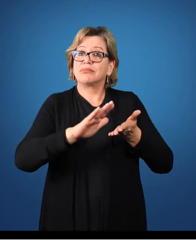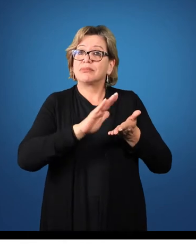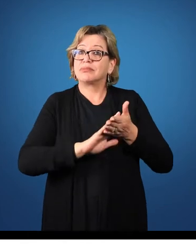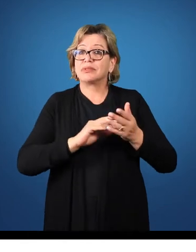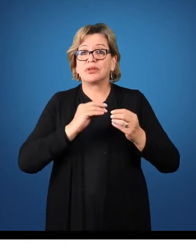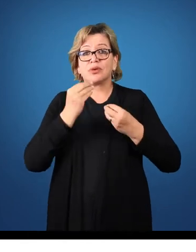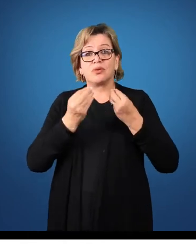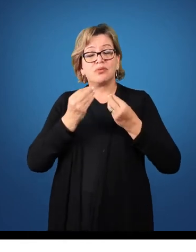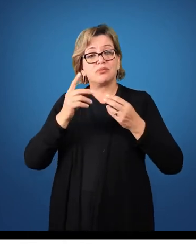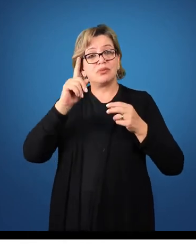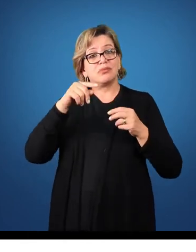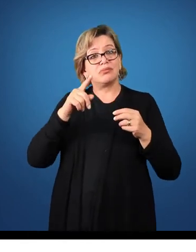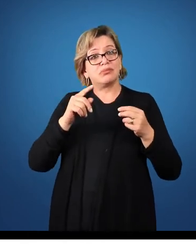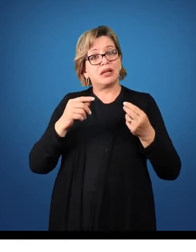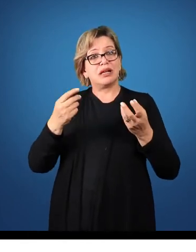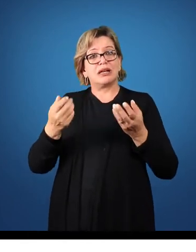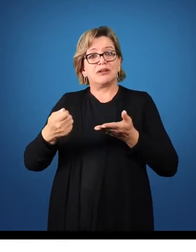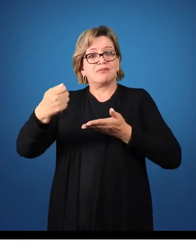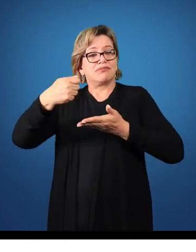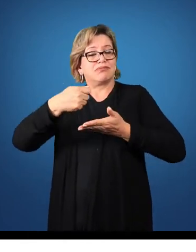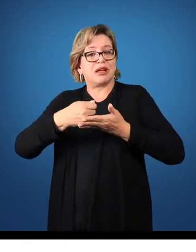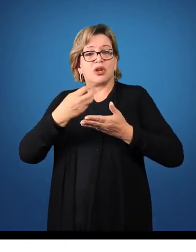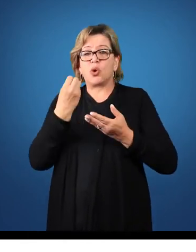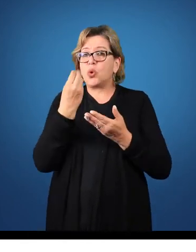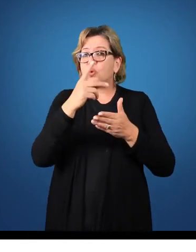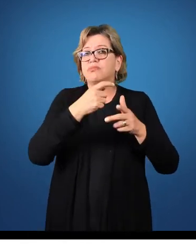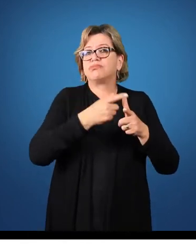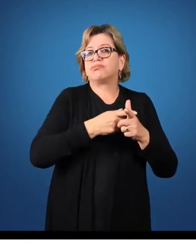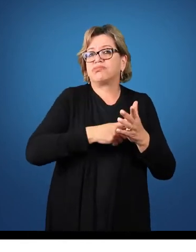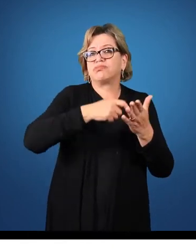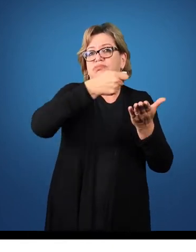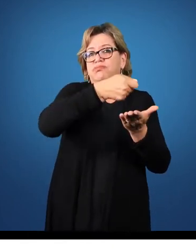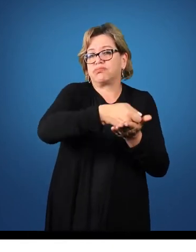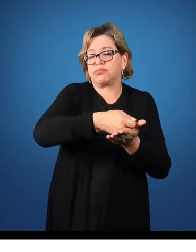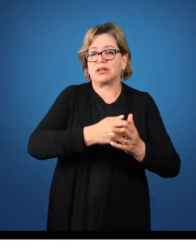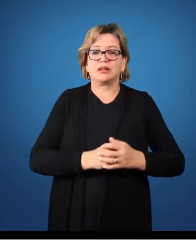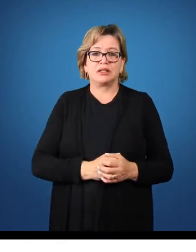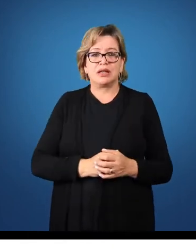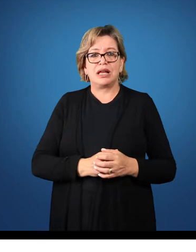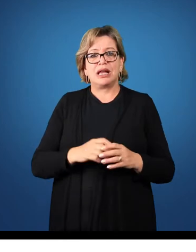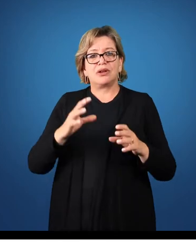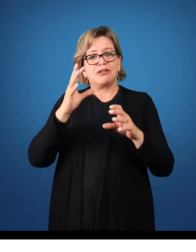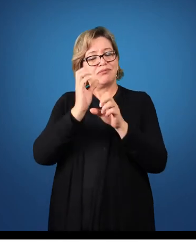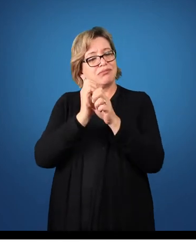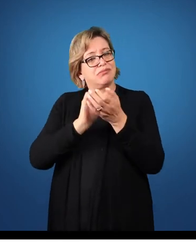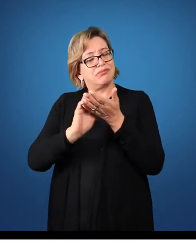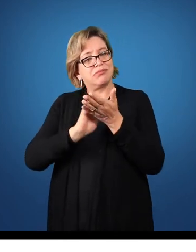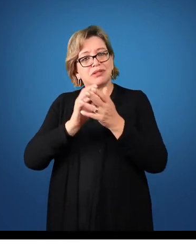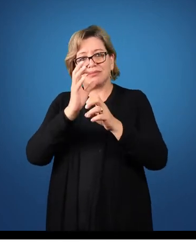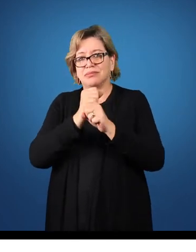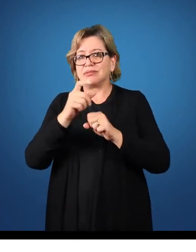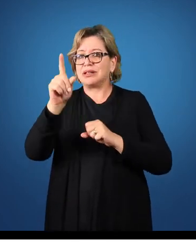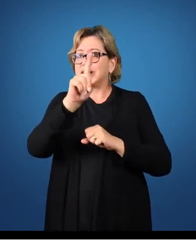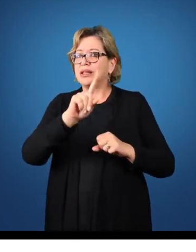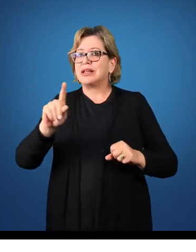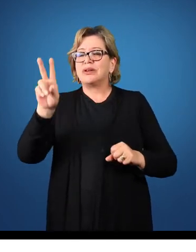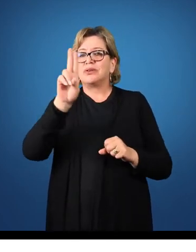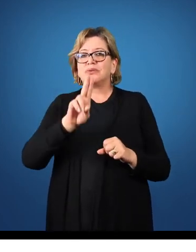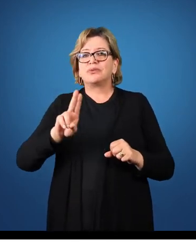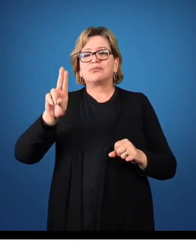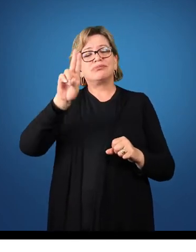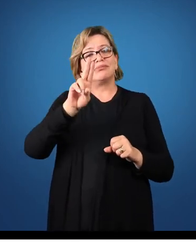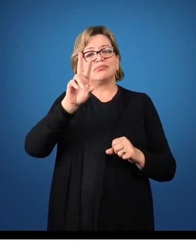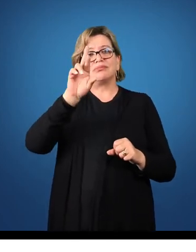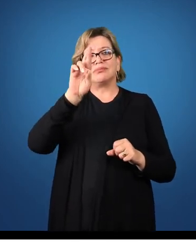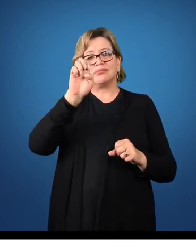efetivamente foi recebido ou pago. Contabilmente nós não utilizamos esse regime